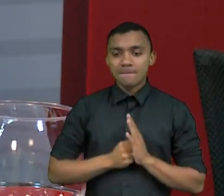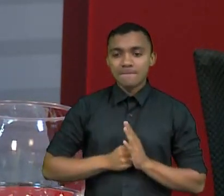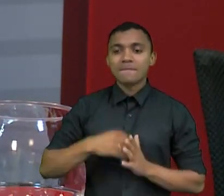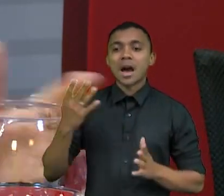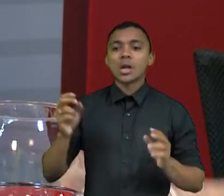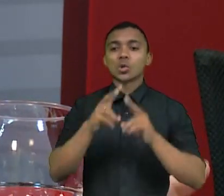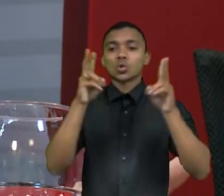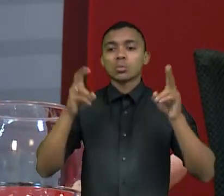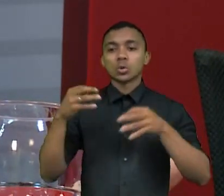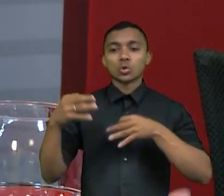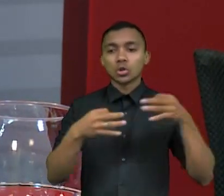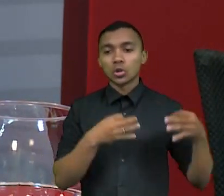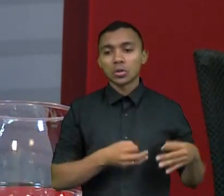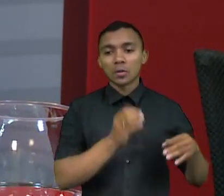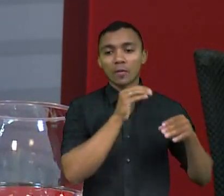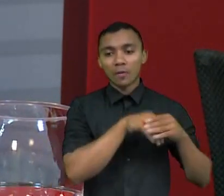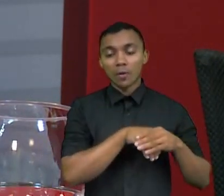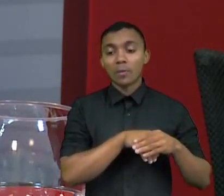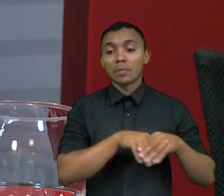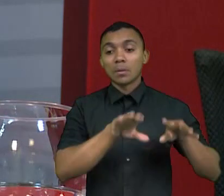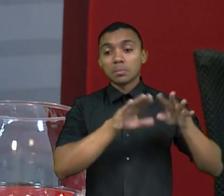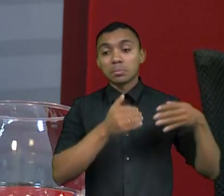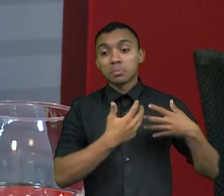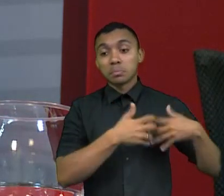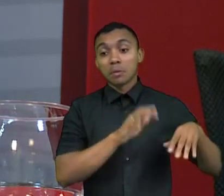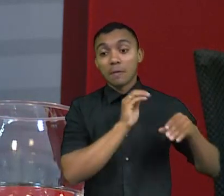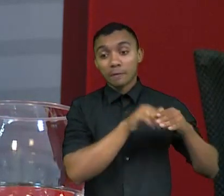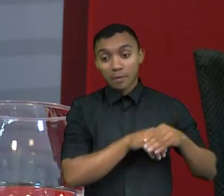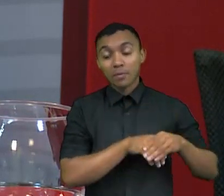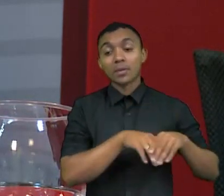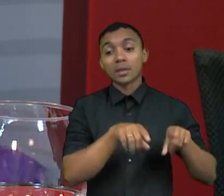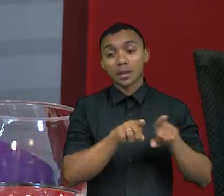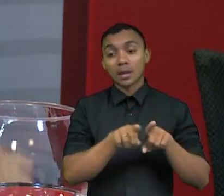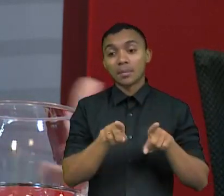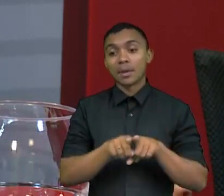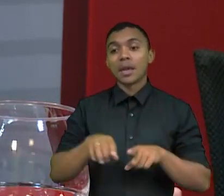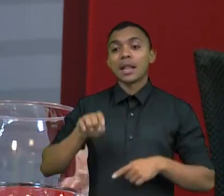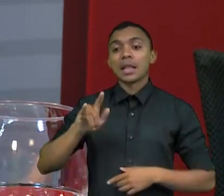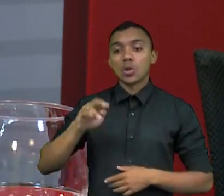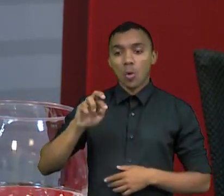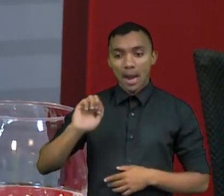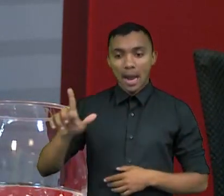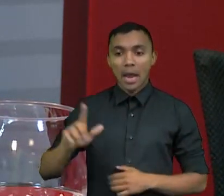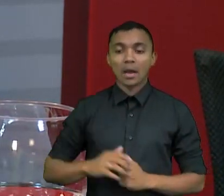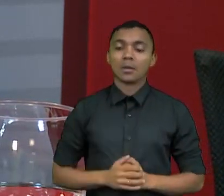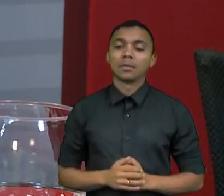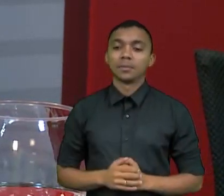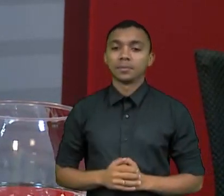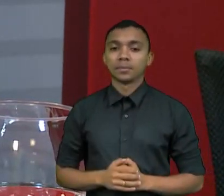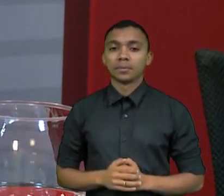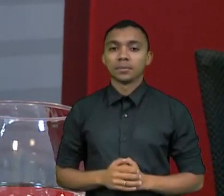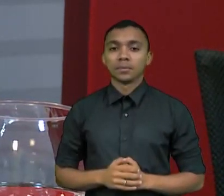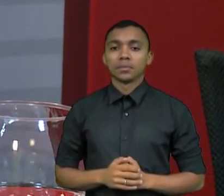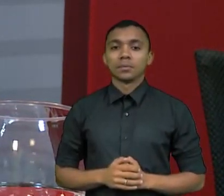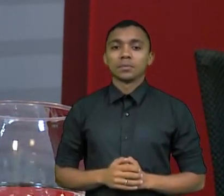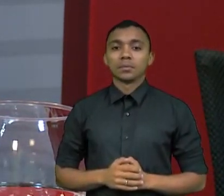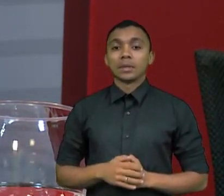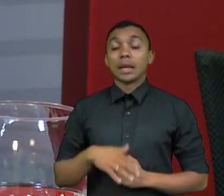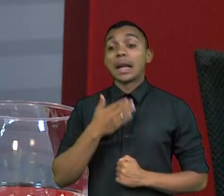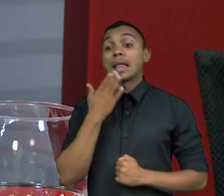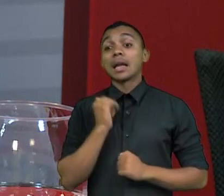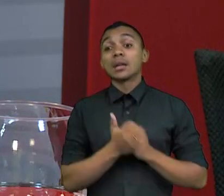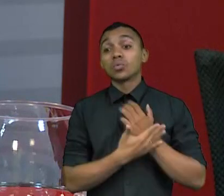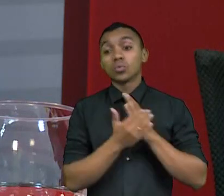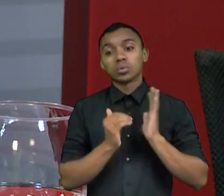da justiça eleitoral, tanto para a urna eletrônica como para as pesquisas eleitorais. Então não se faz essa conversa de forma ampla, porque não é